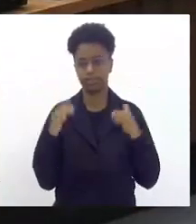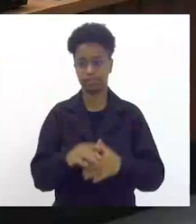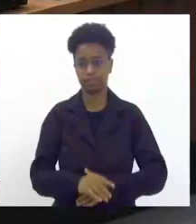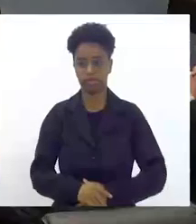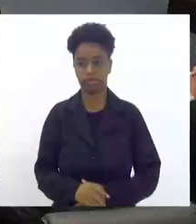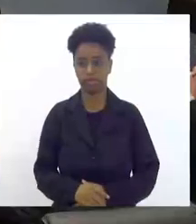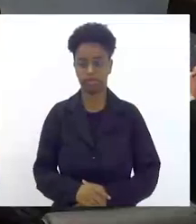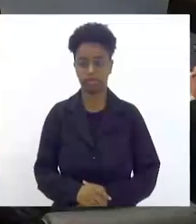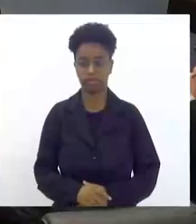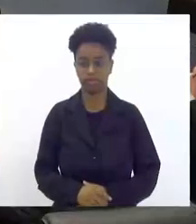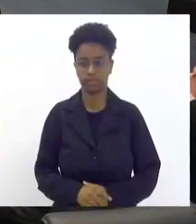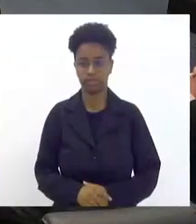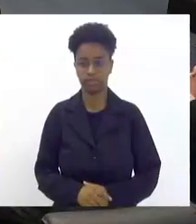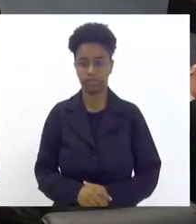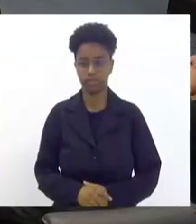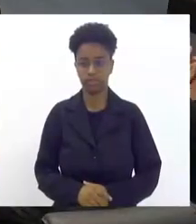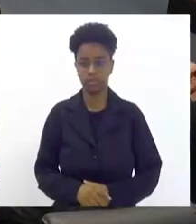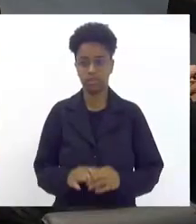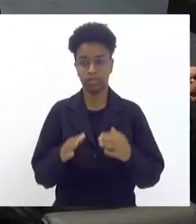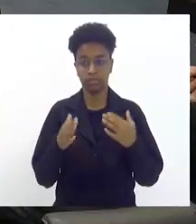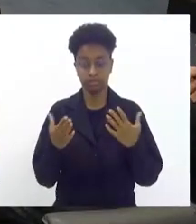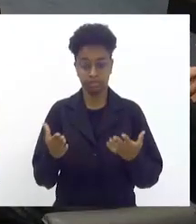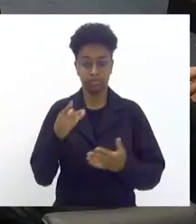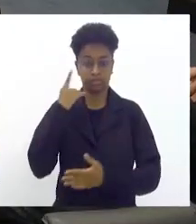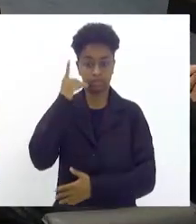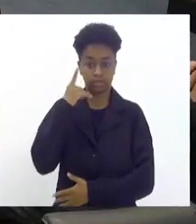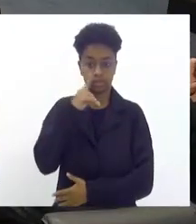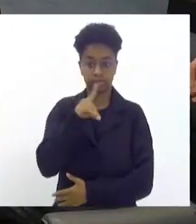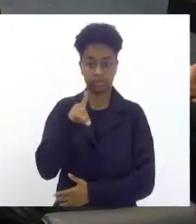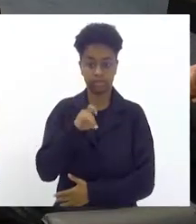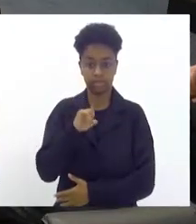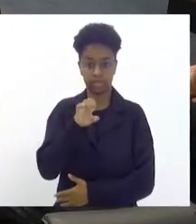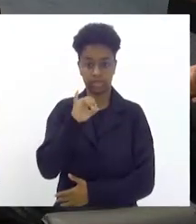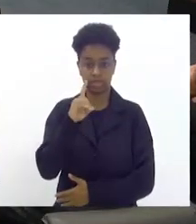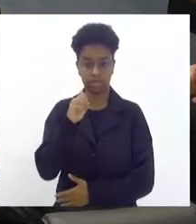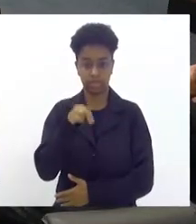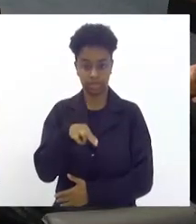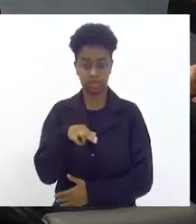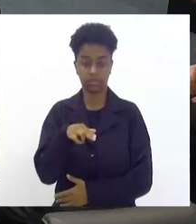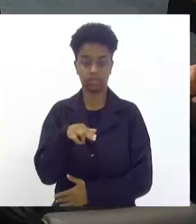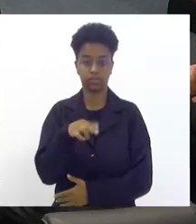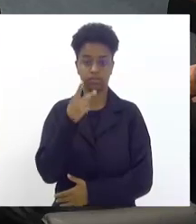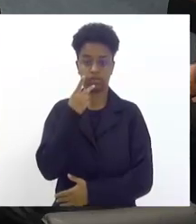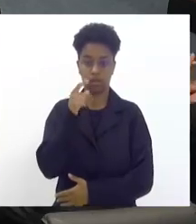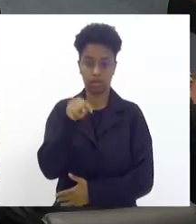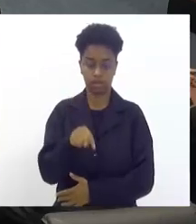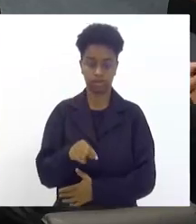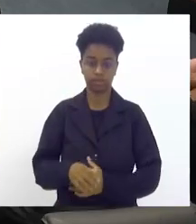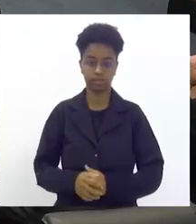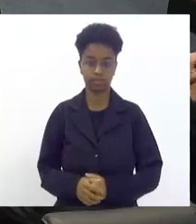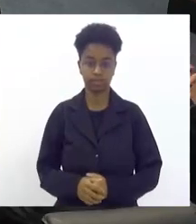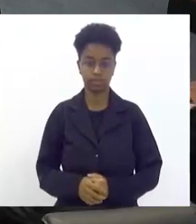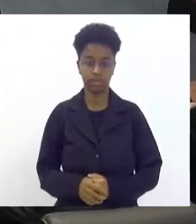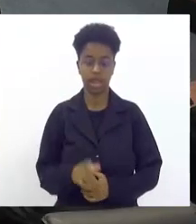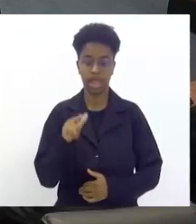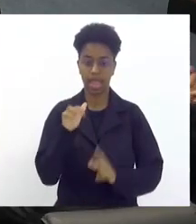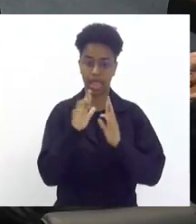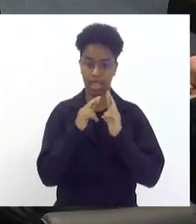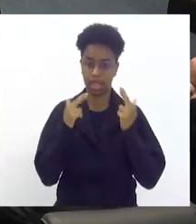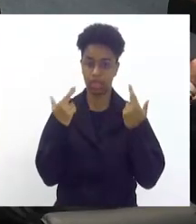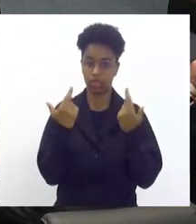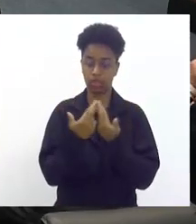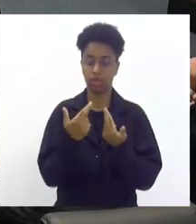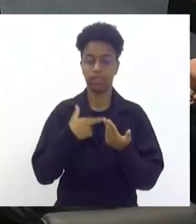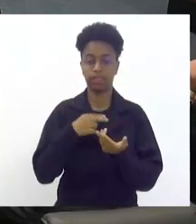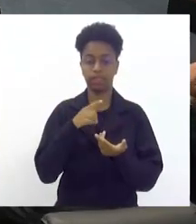bem eu deputada zeidan fez aqui a menção de que essa é uma reunião de diversas